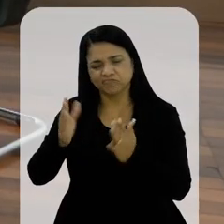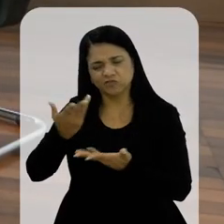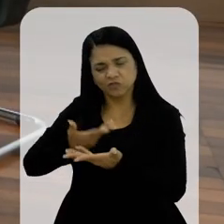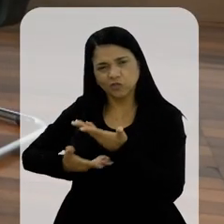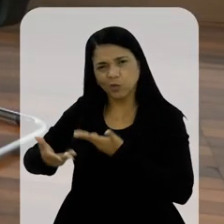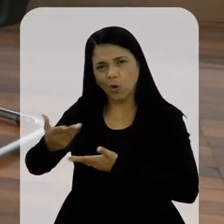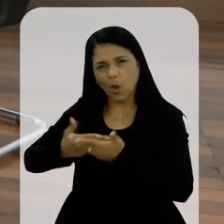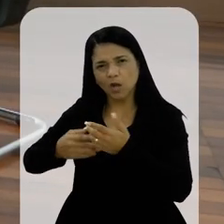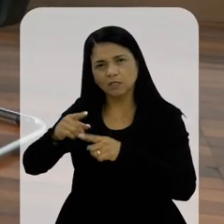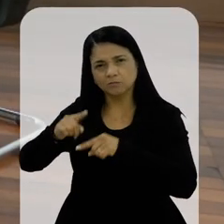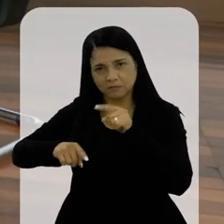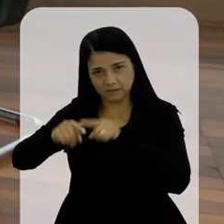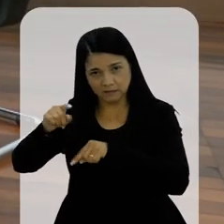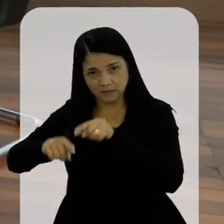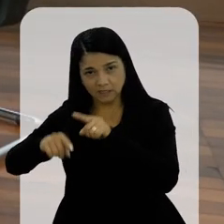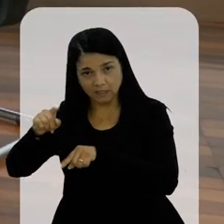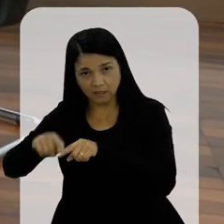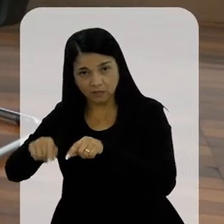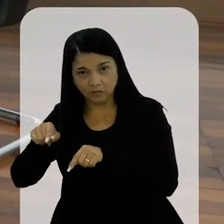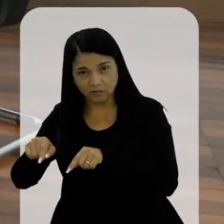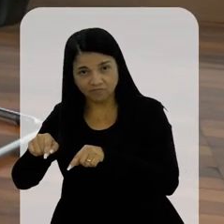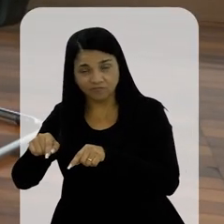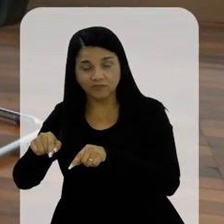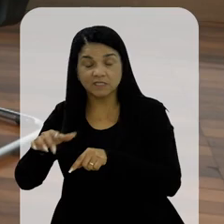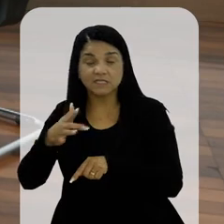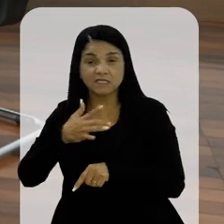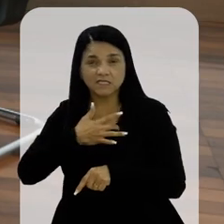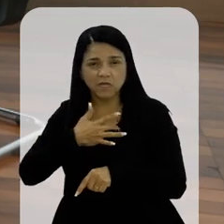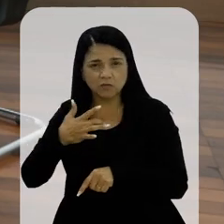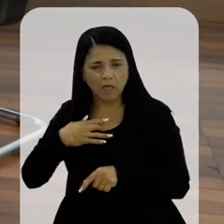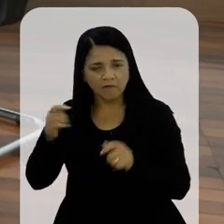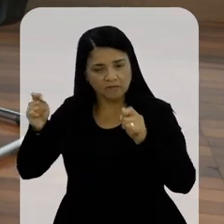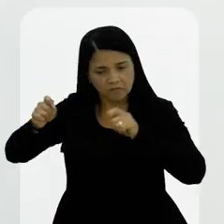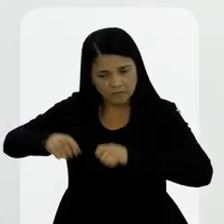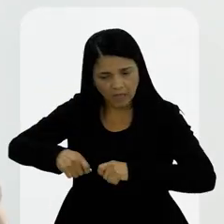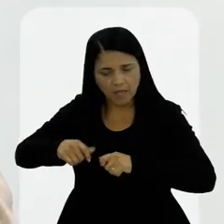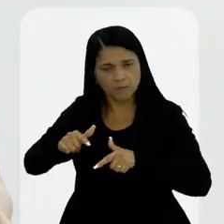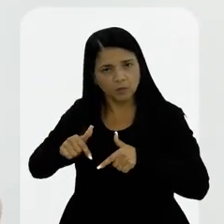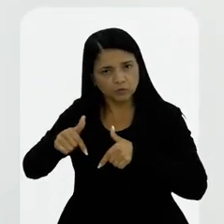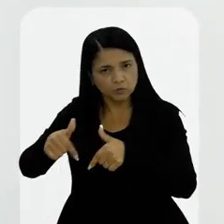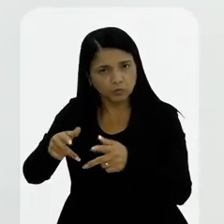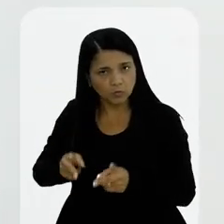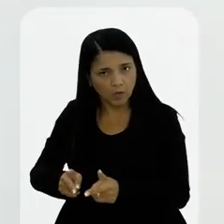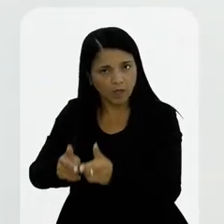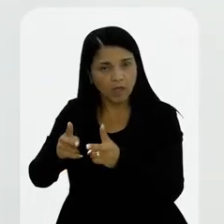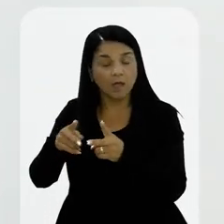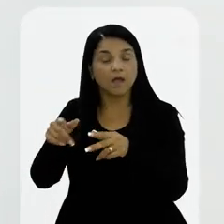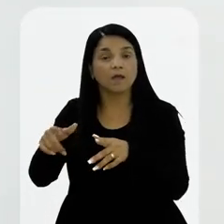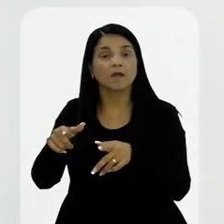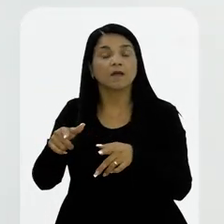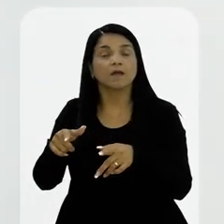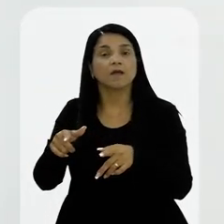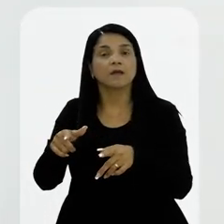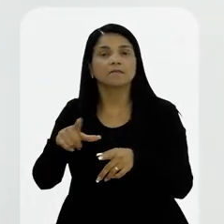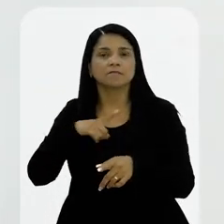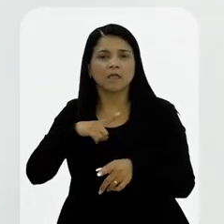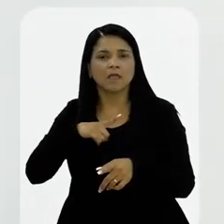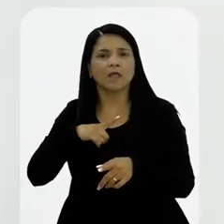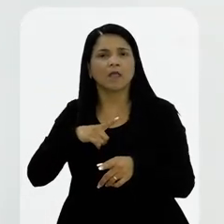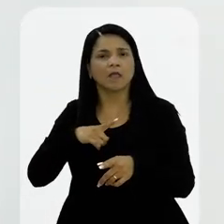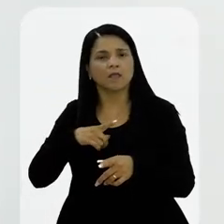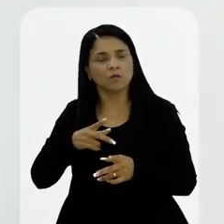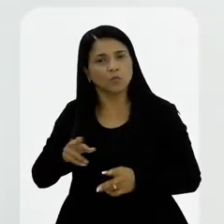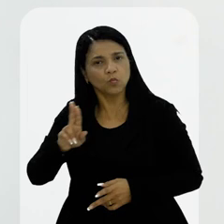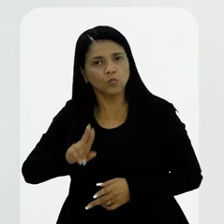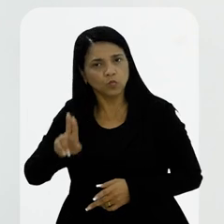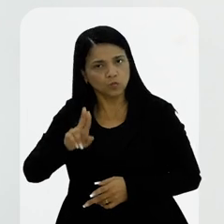em torno disso de troca de equipamentos e, muitas vezes, equipamentos saudáveis, já que a gente está falando de saúde aí, e que poderia ter